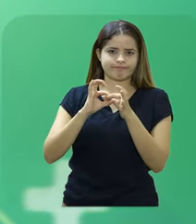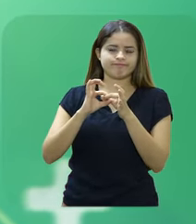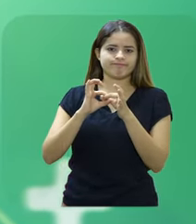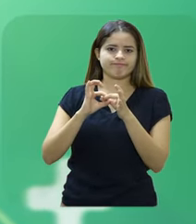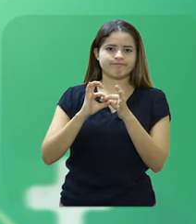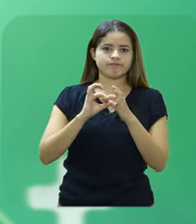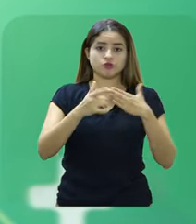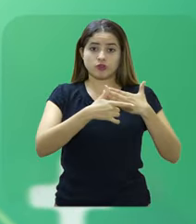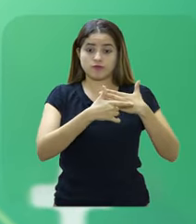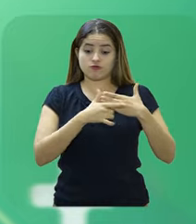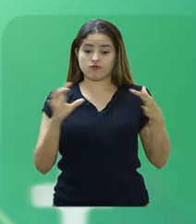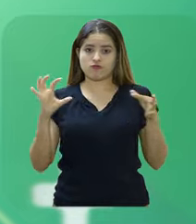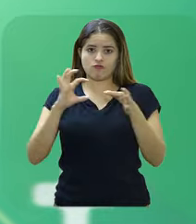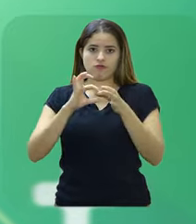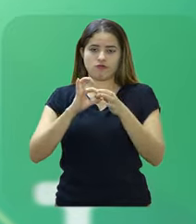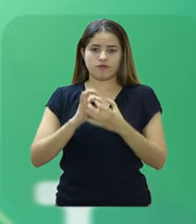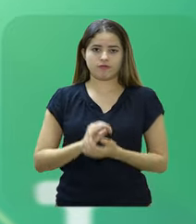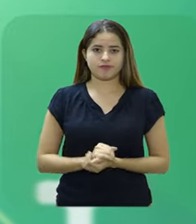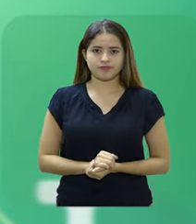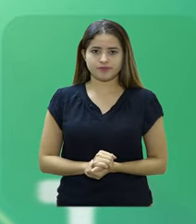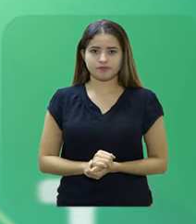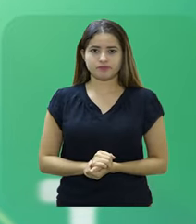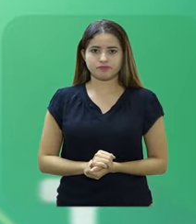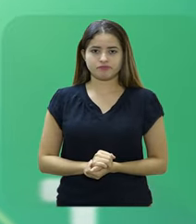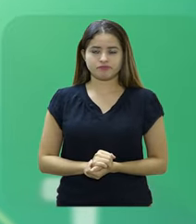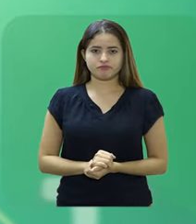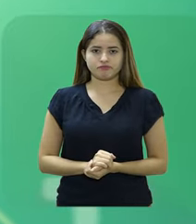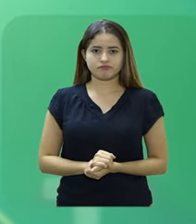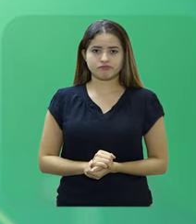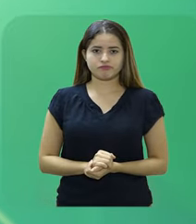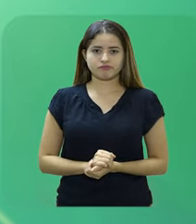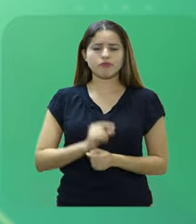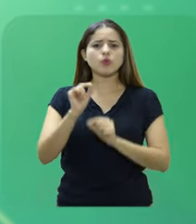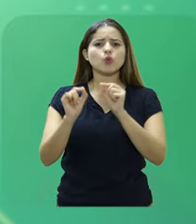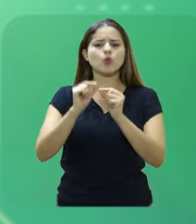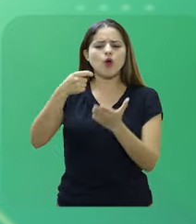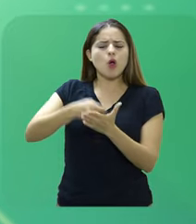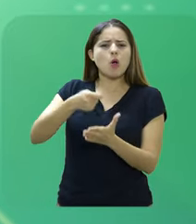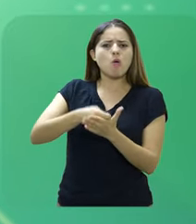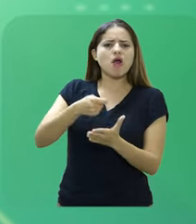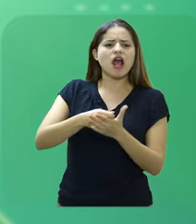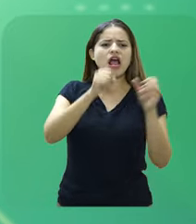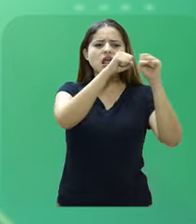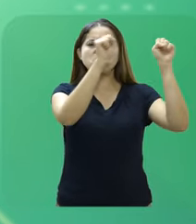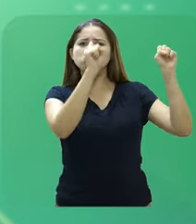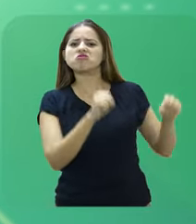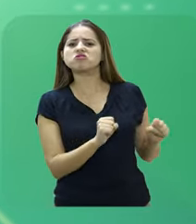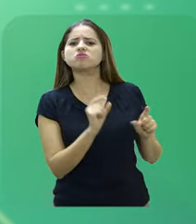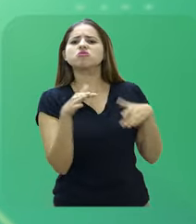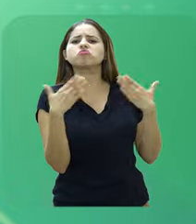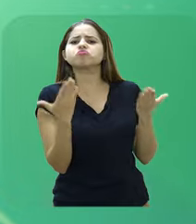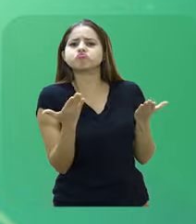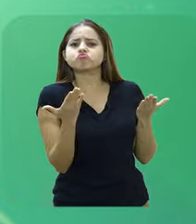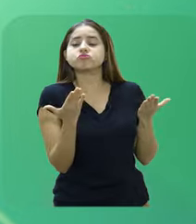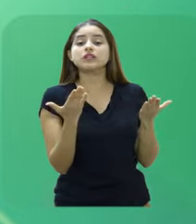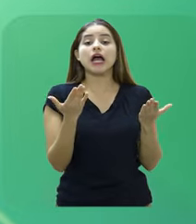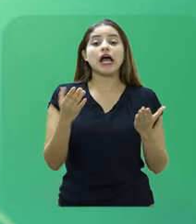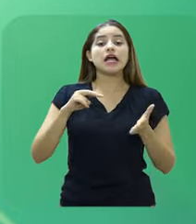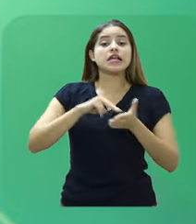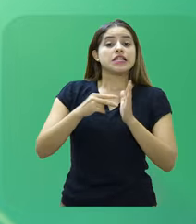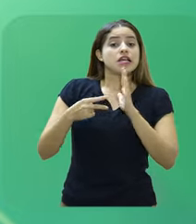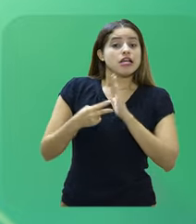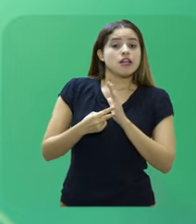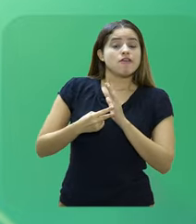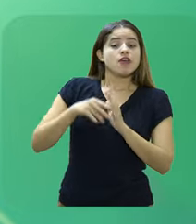sistêmicas? É o conhecimento comum à maioria dos servidores ou a setores da instituição, como, por